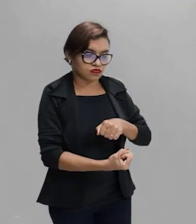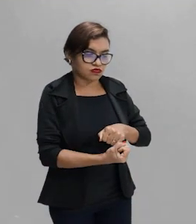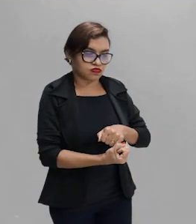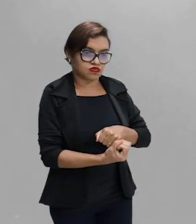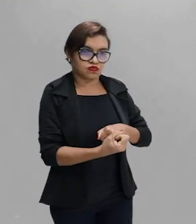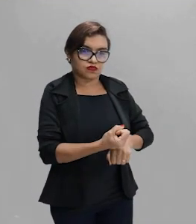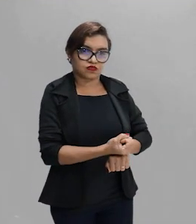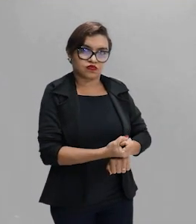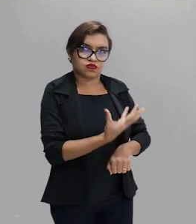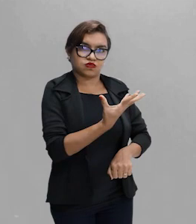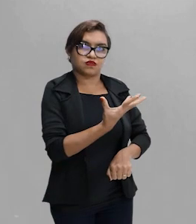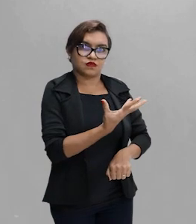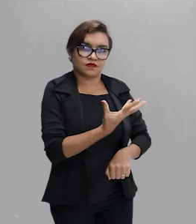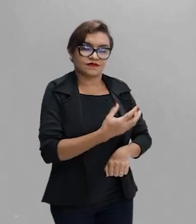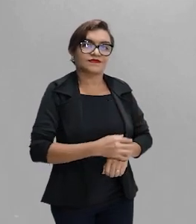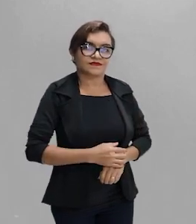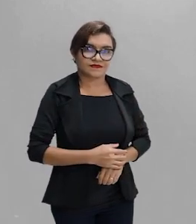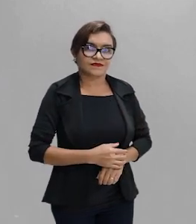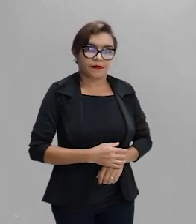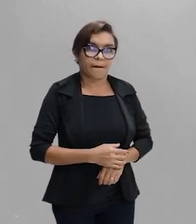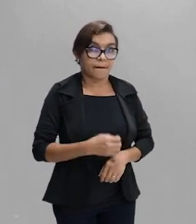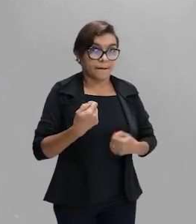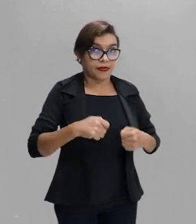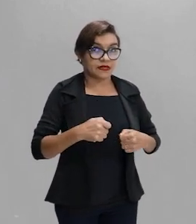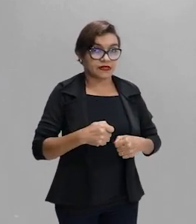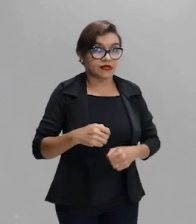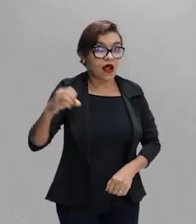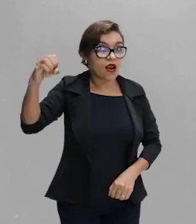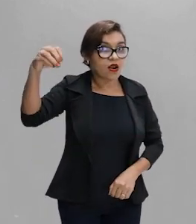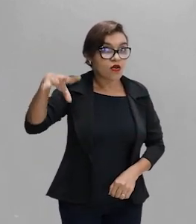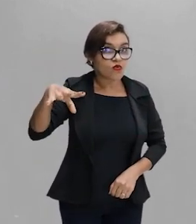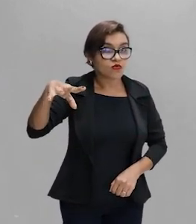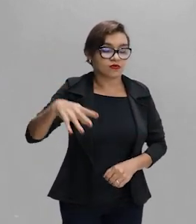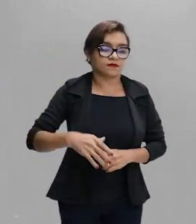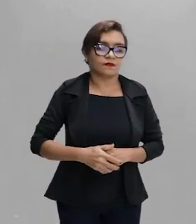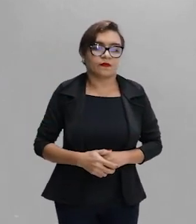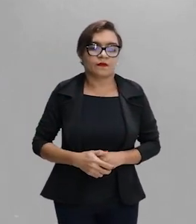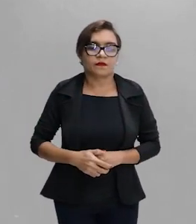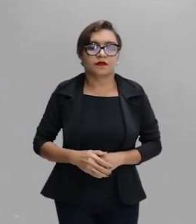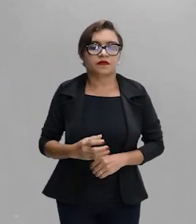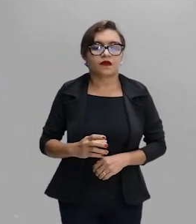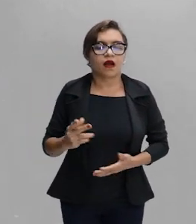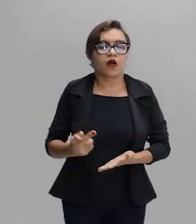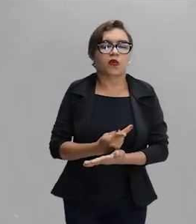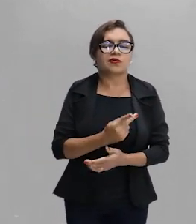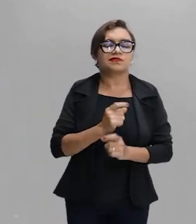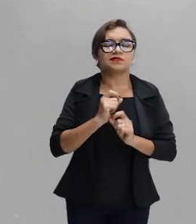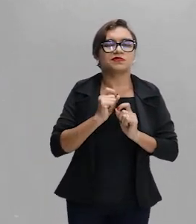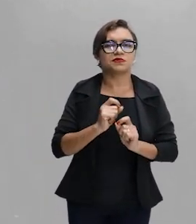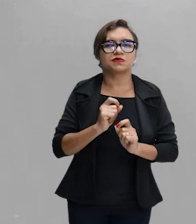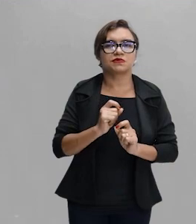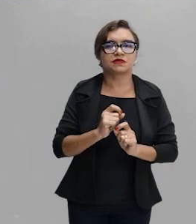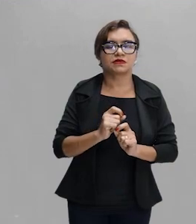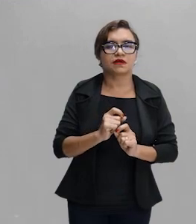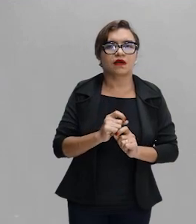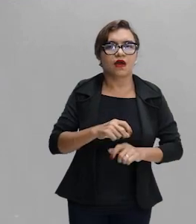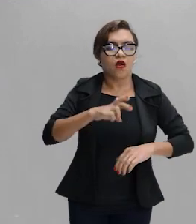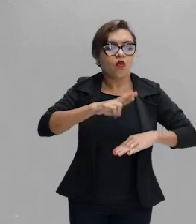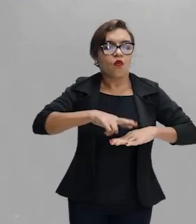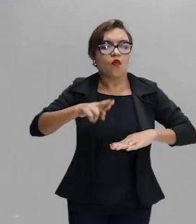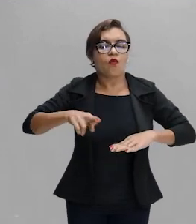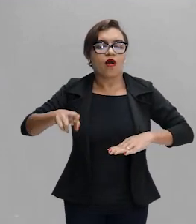refletir a luz ou emitir essa luz. O que vai acontecer? Então, ela vai... Esse raio de luz,